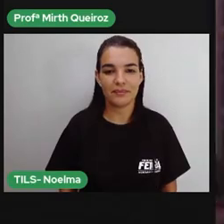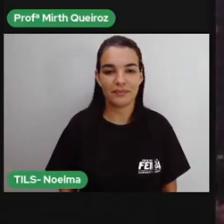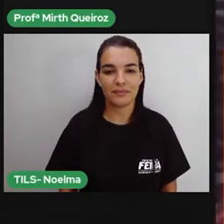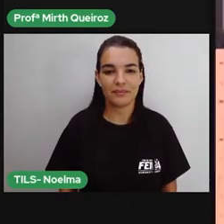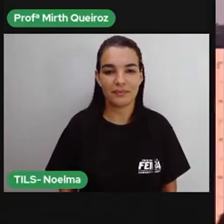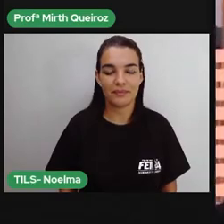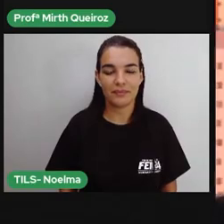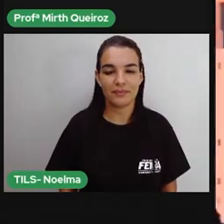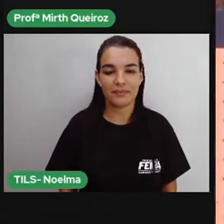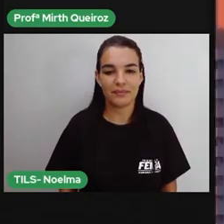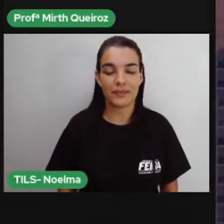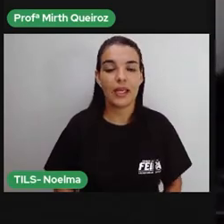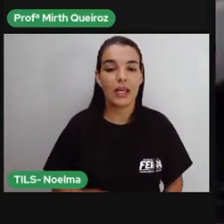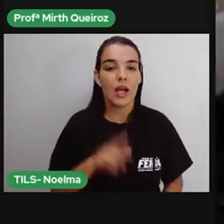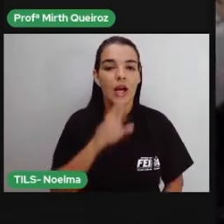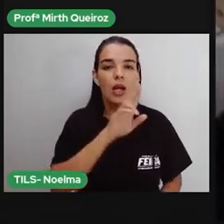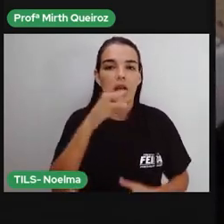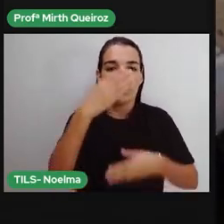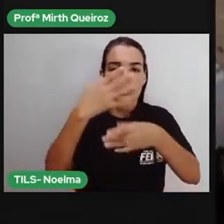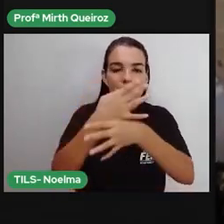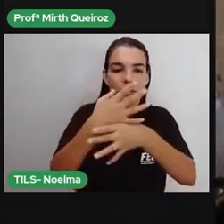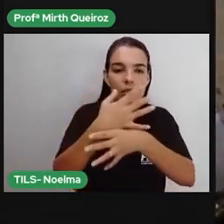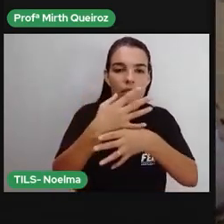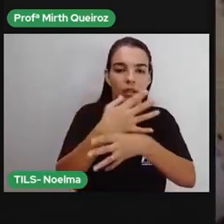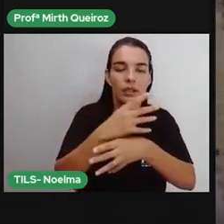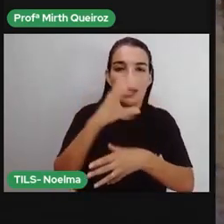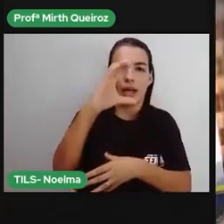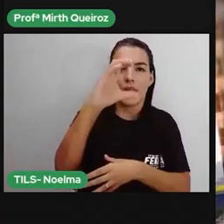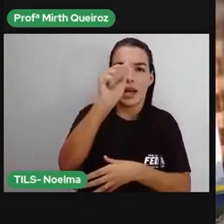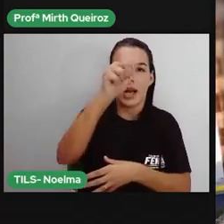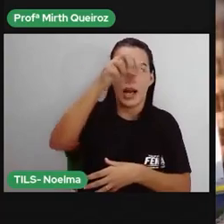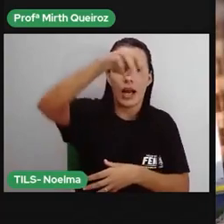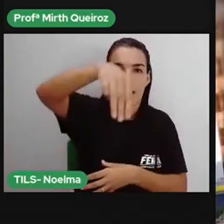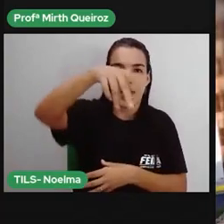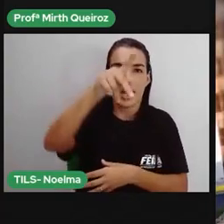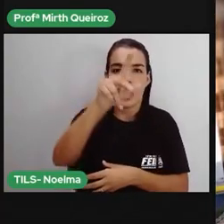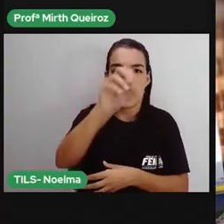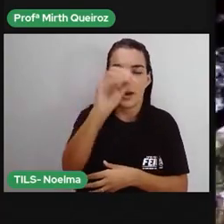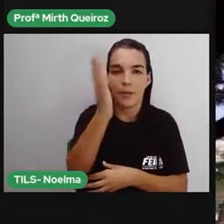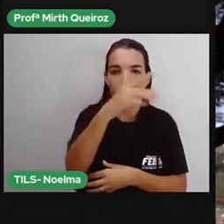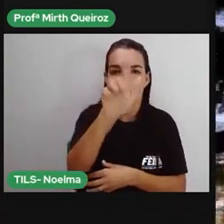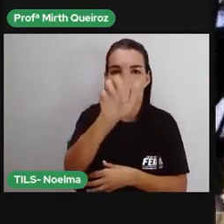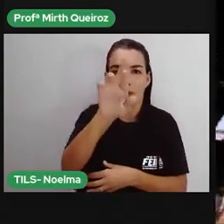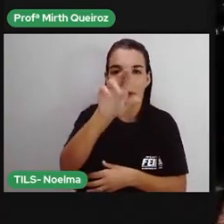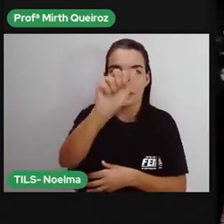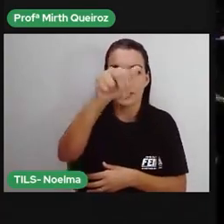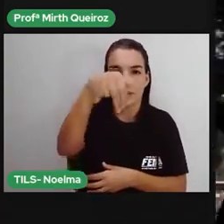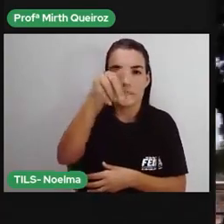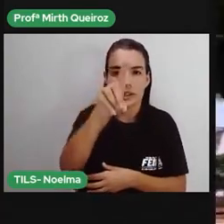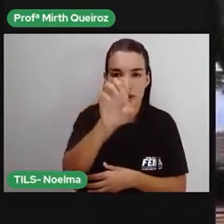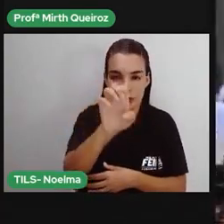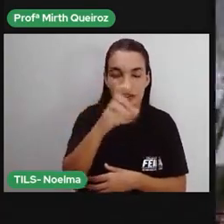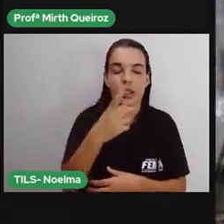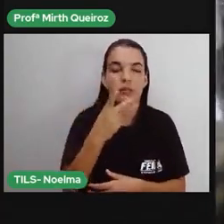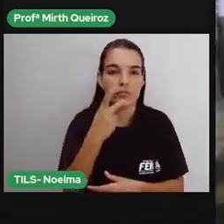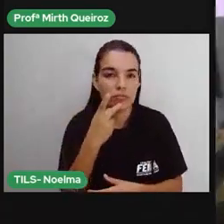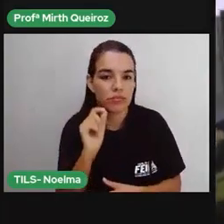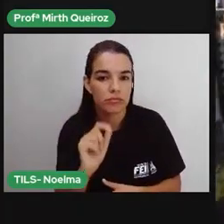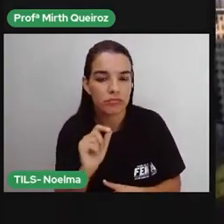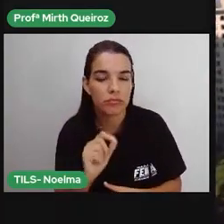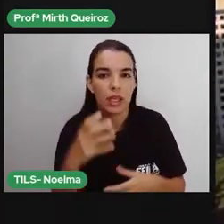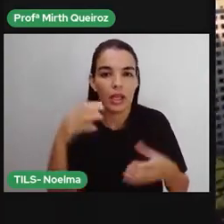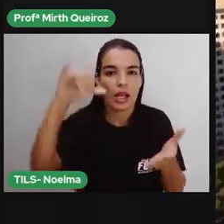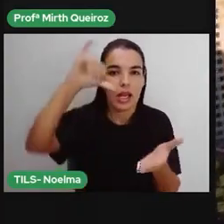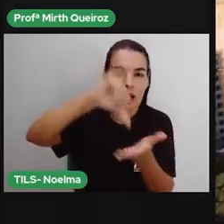Em Campo Grande, a resposta para as questões ambientais vem da conscientização da população. A capital do Mato